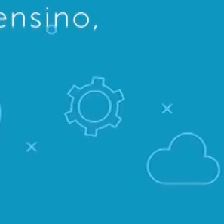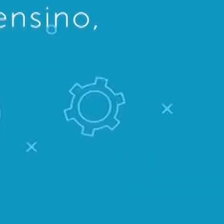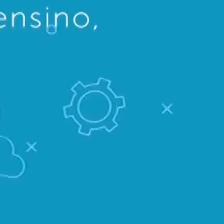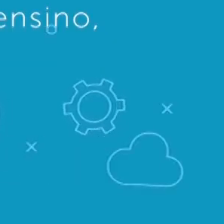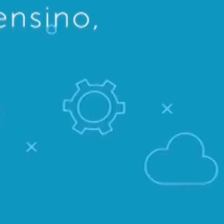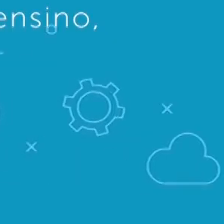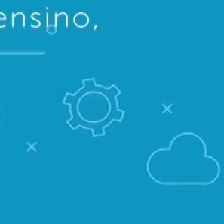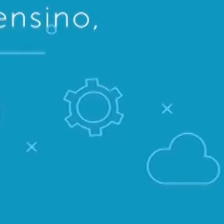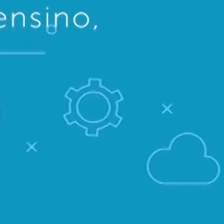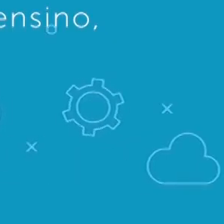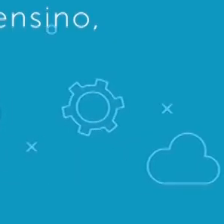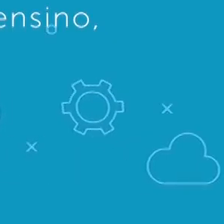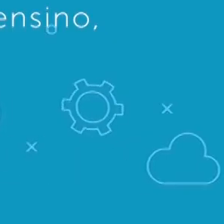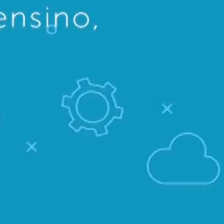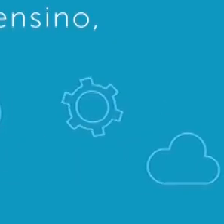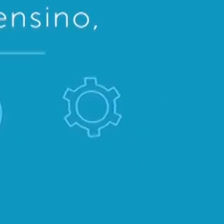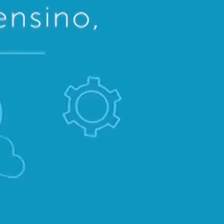Tchau, tchau!